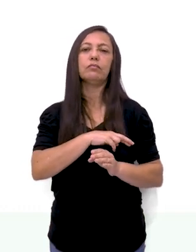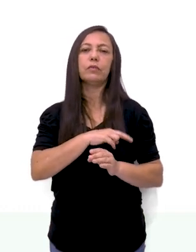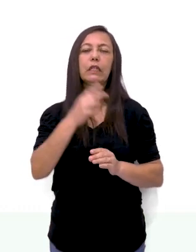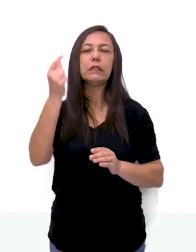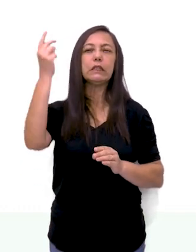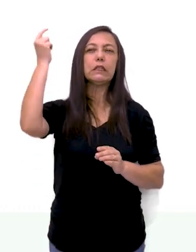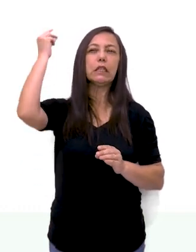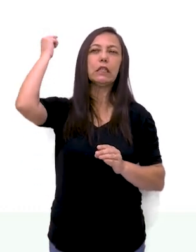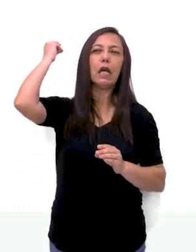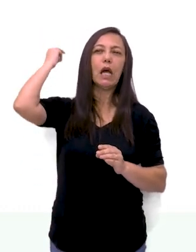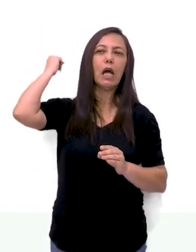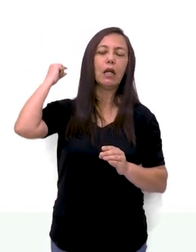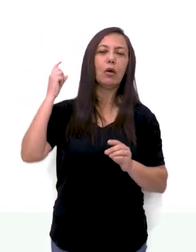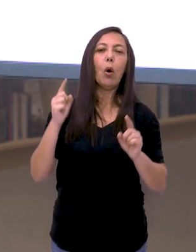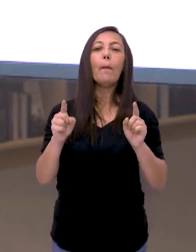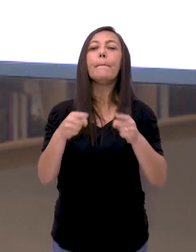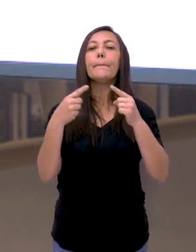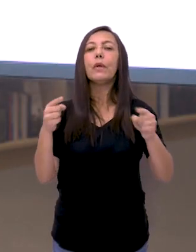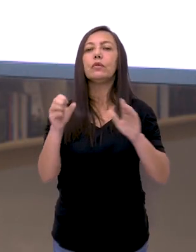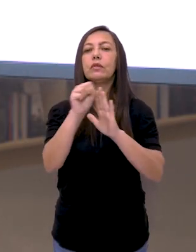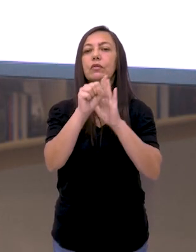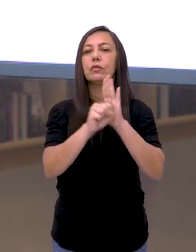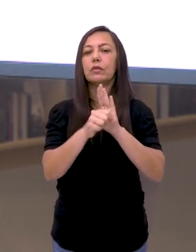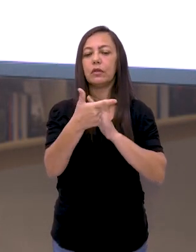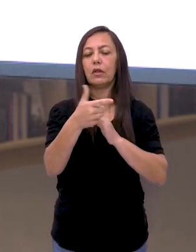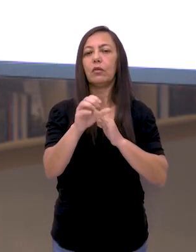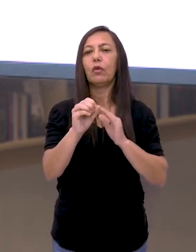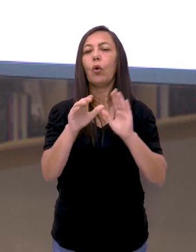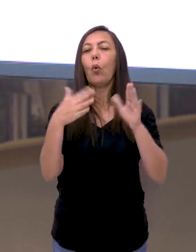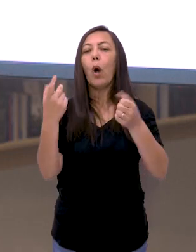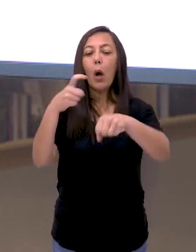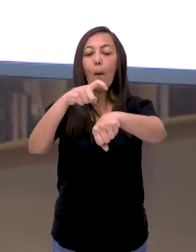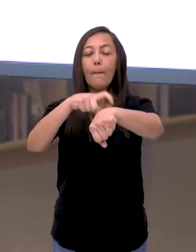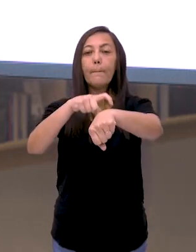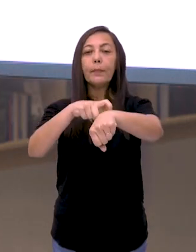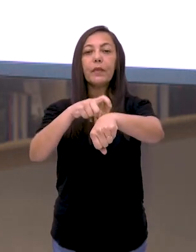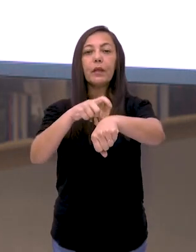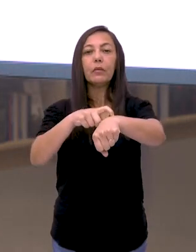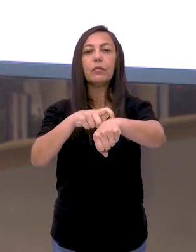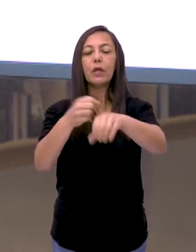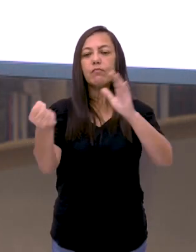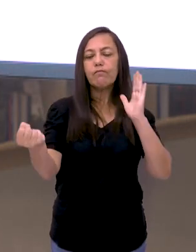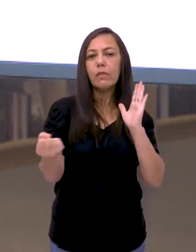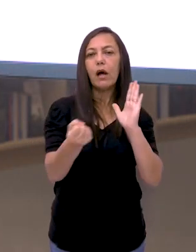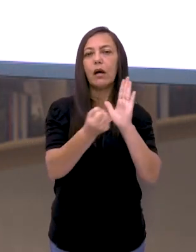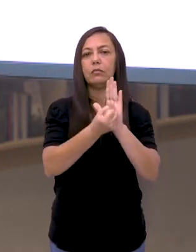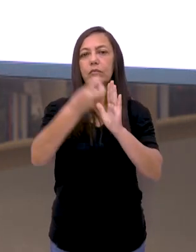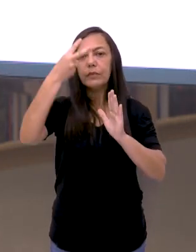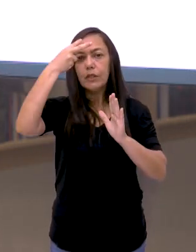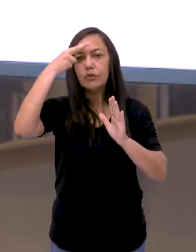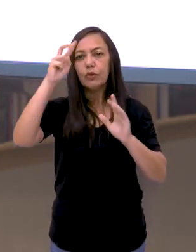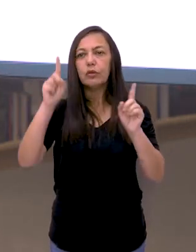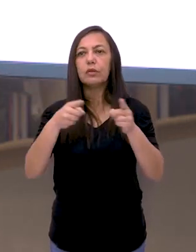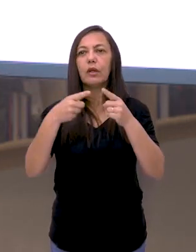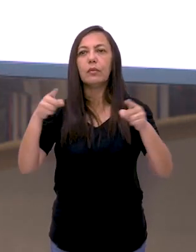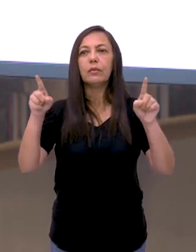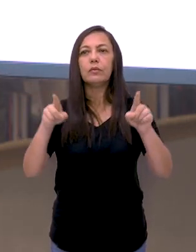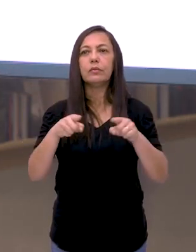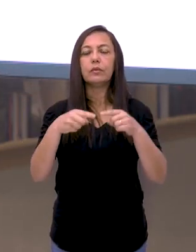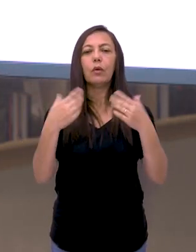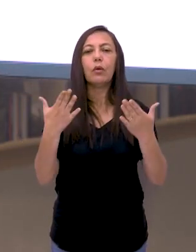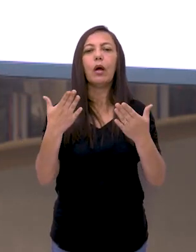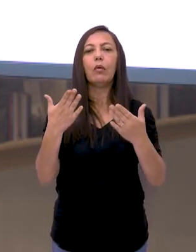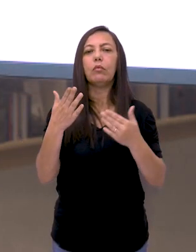ou música do século XX. Então, o período que marcou essa grande revolução da história da música está justamente